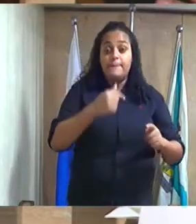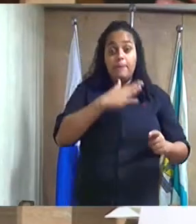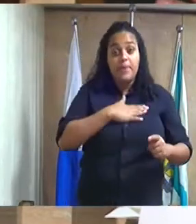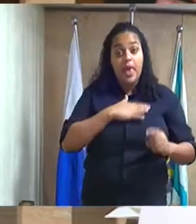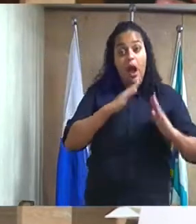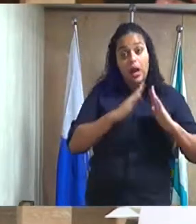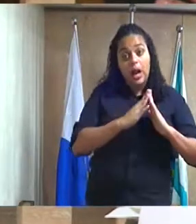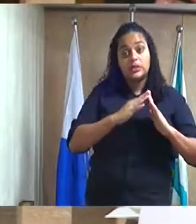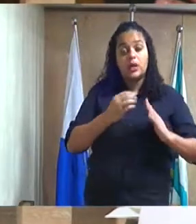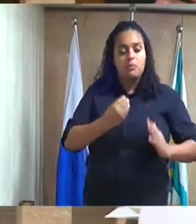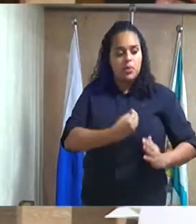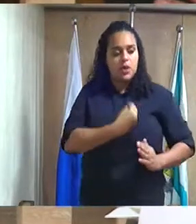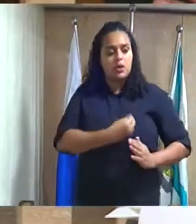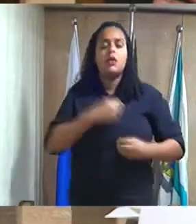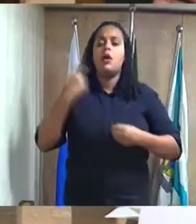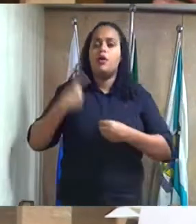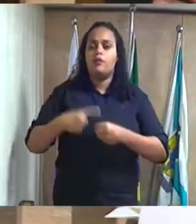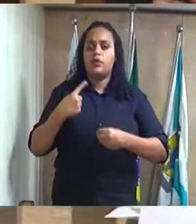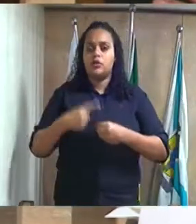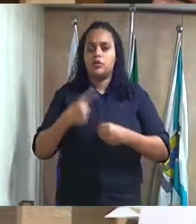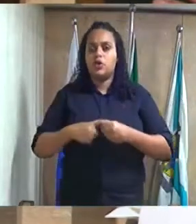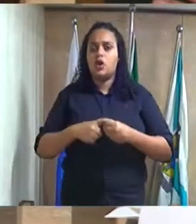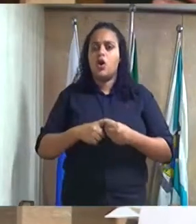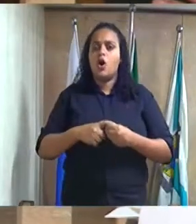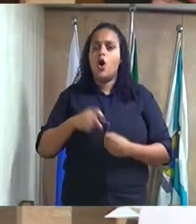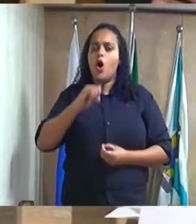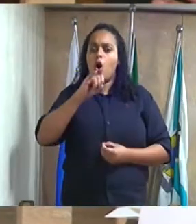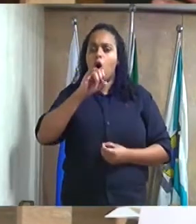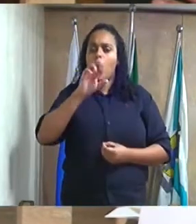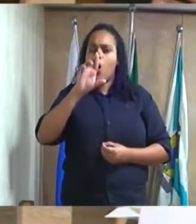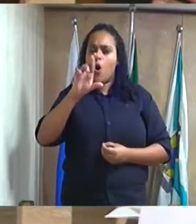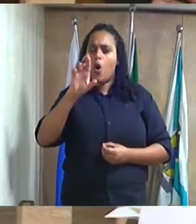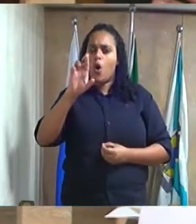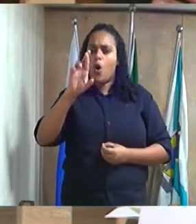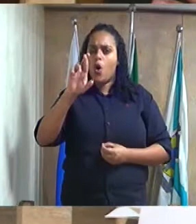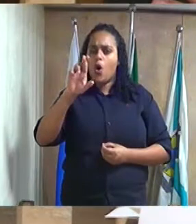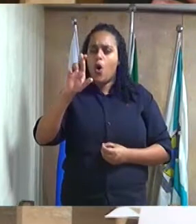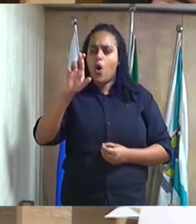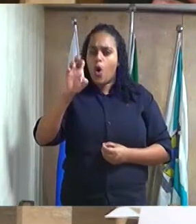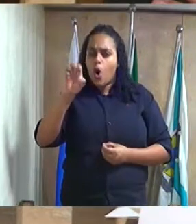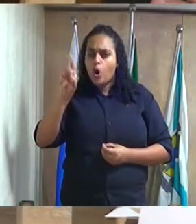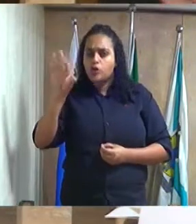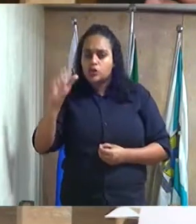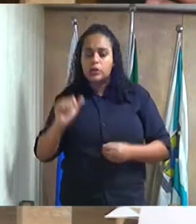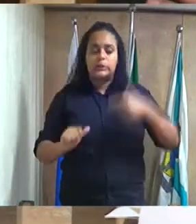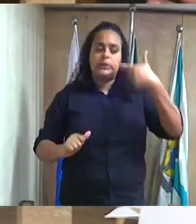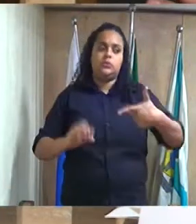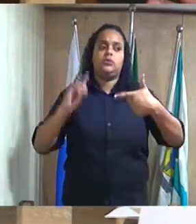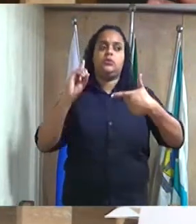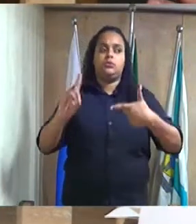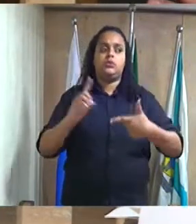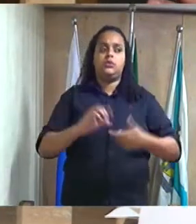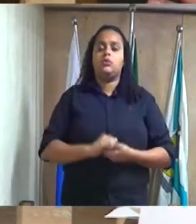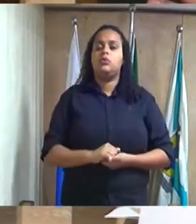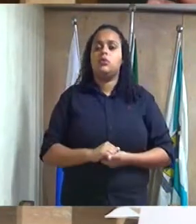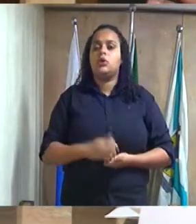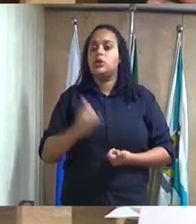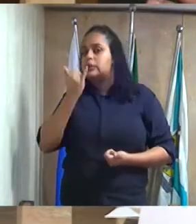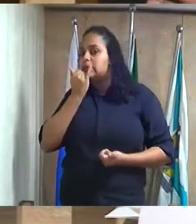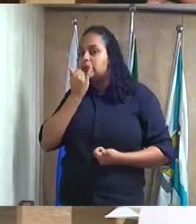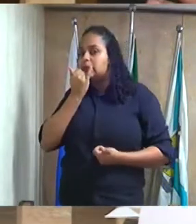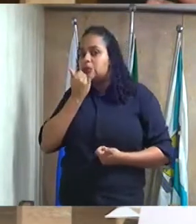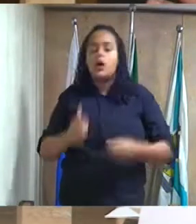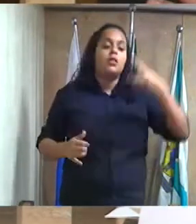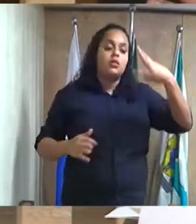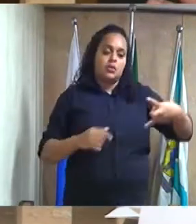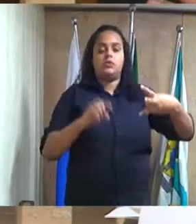Vida no bairro Jardim Rostein segundo distrito deste município perdão, terceiro